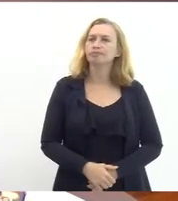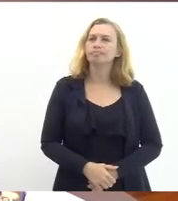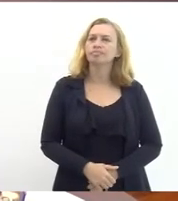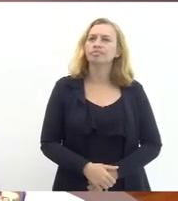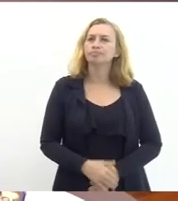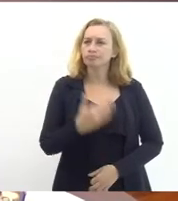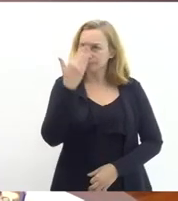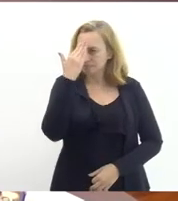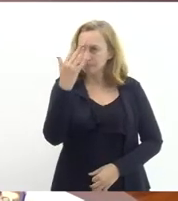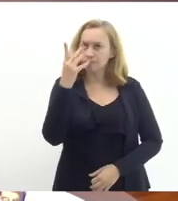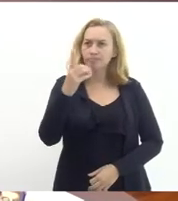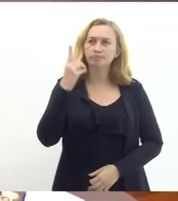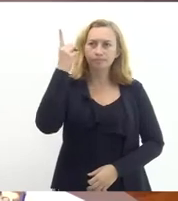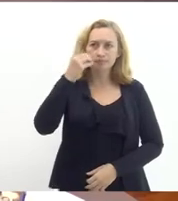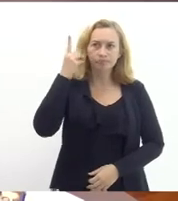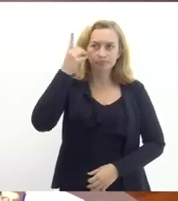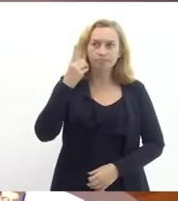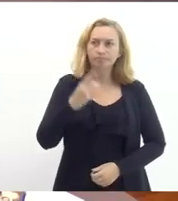obrigado deputado